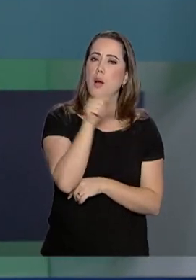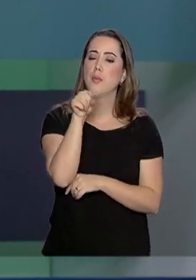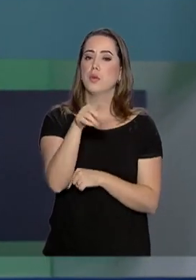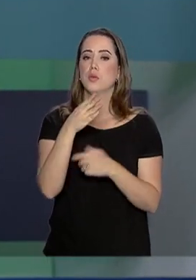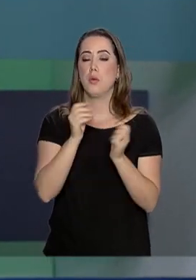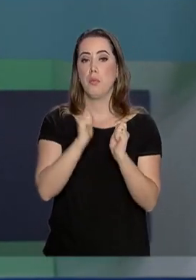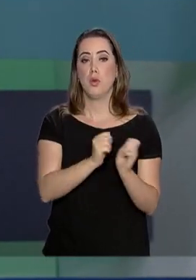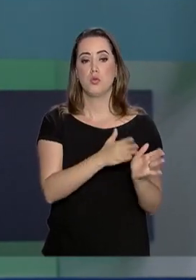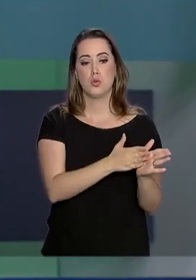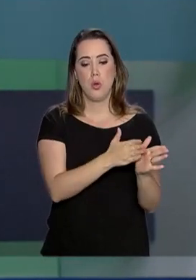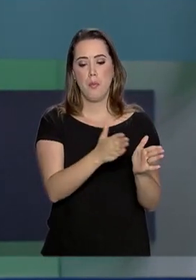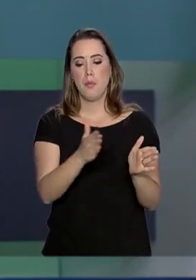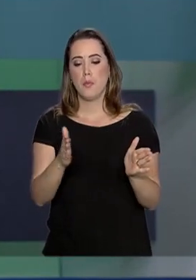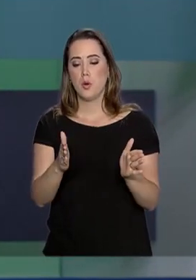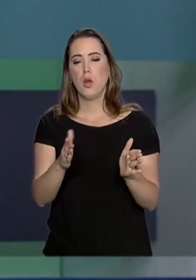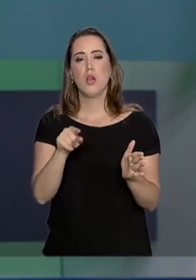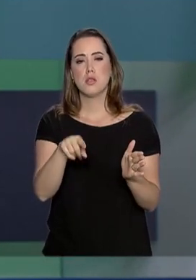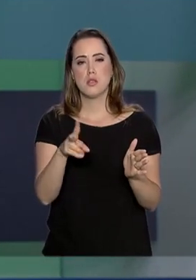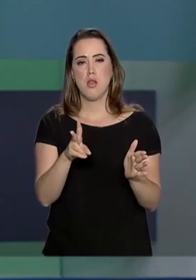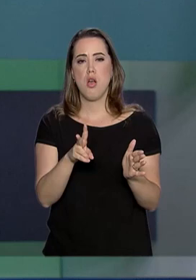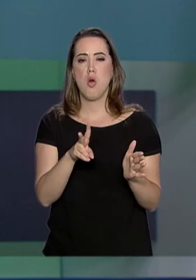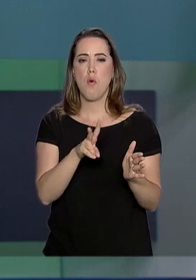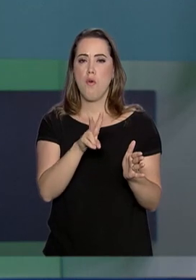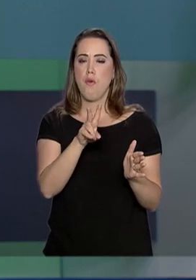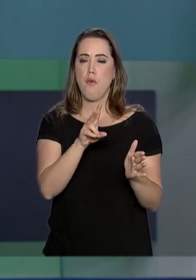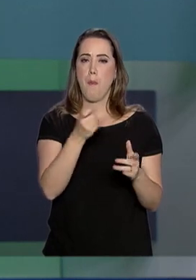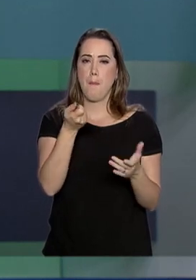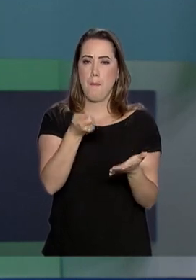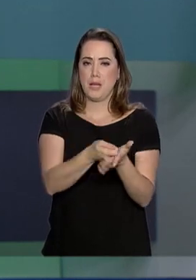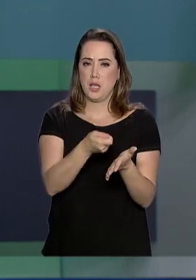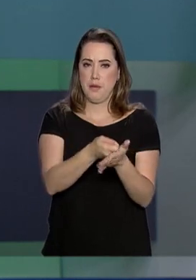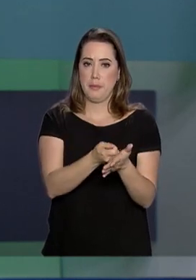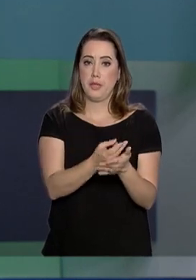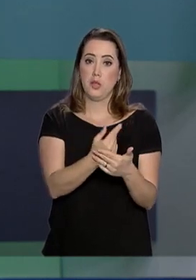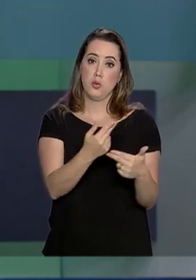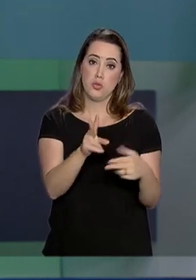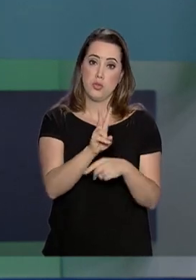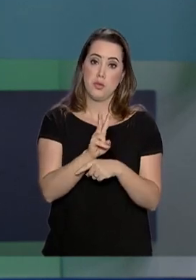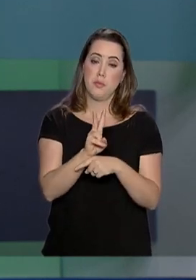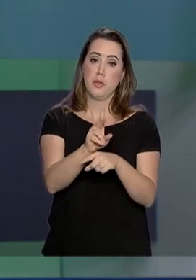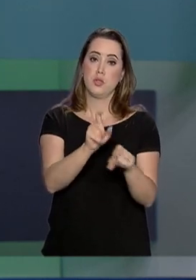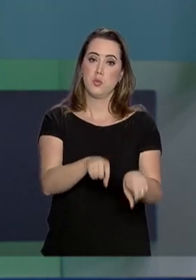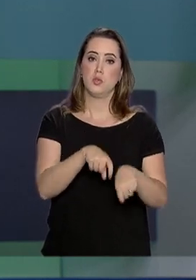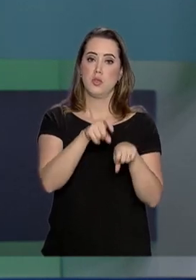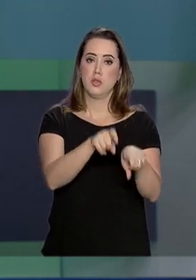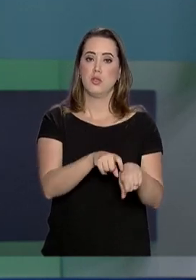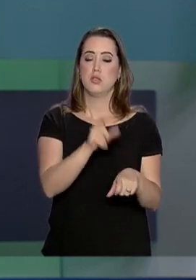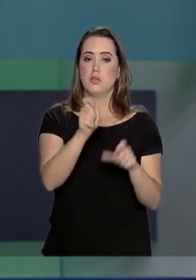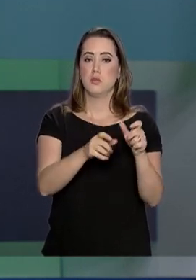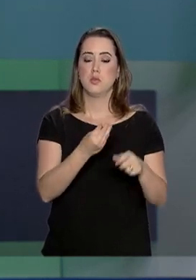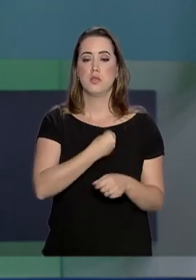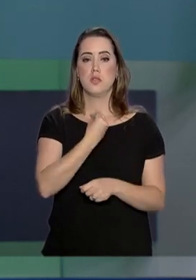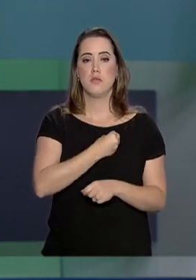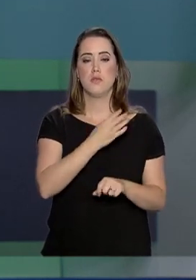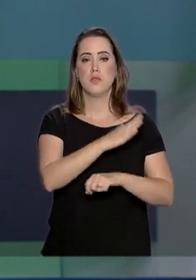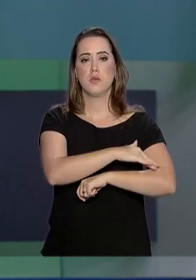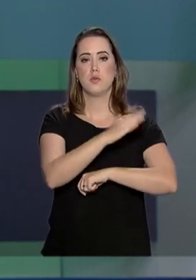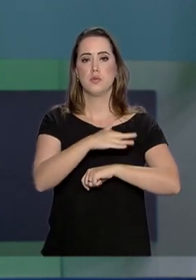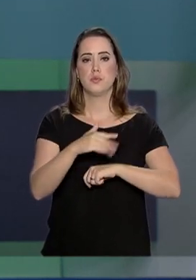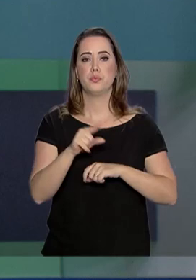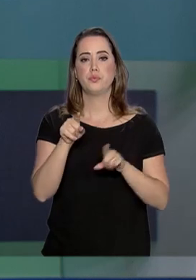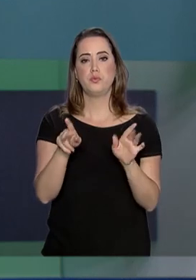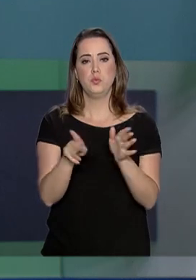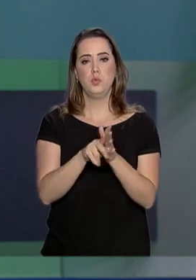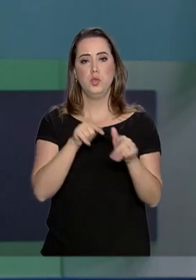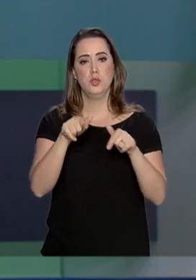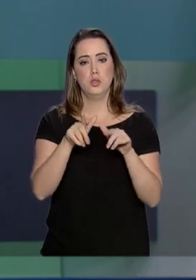prorrogação por um ano do vencimento de operações de crédito rural dos produtores de Brumadinho. A medida vale para